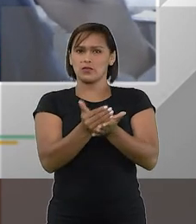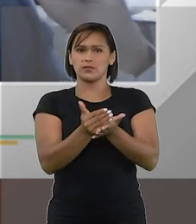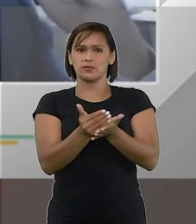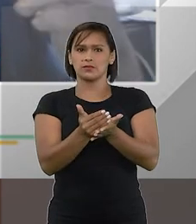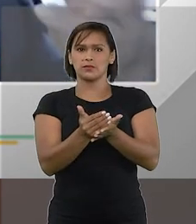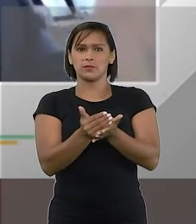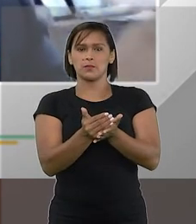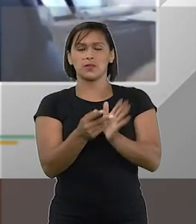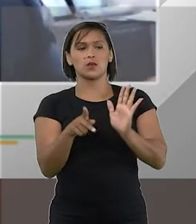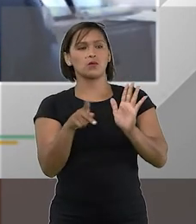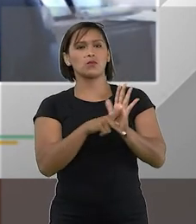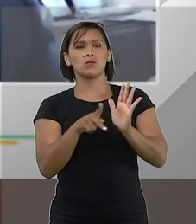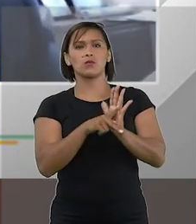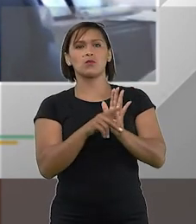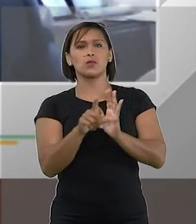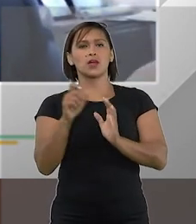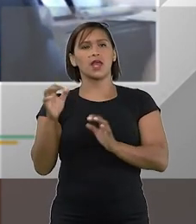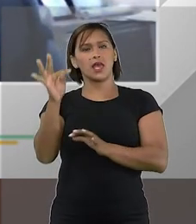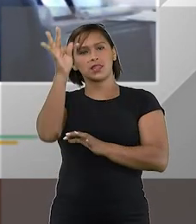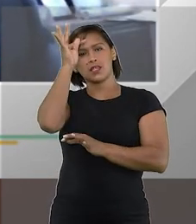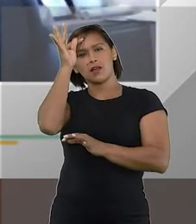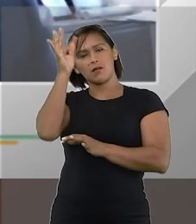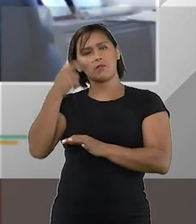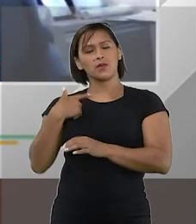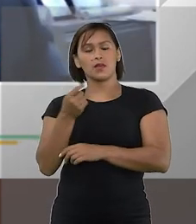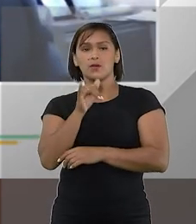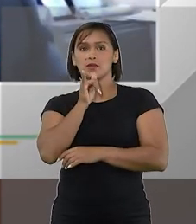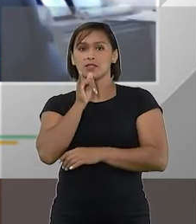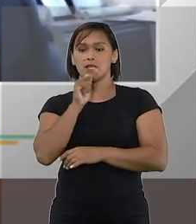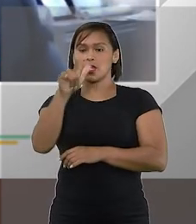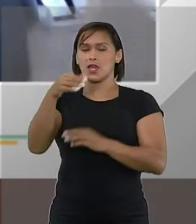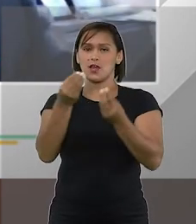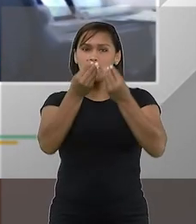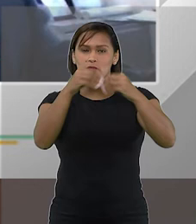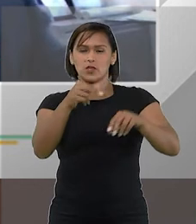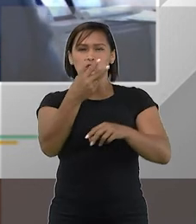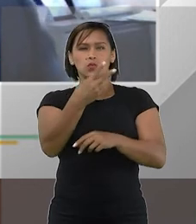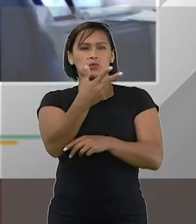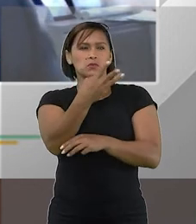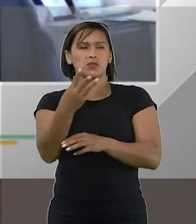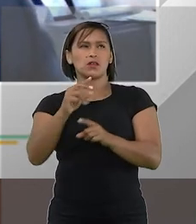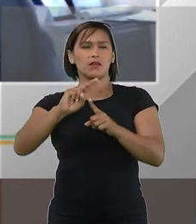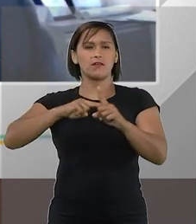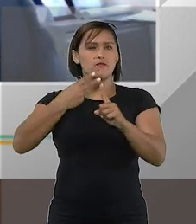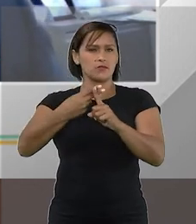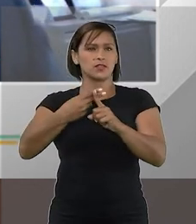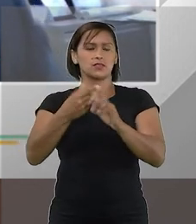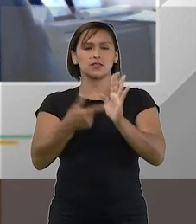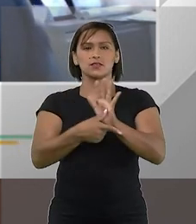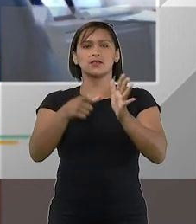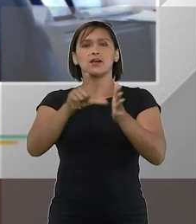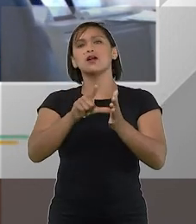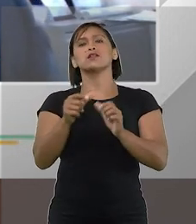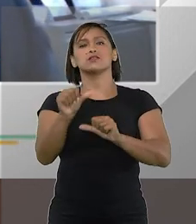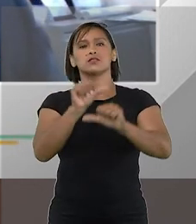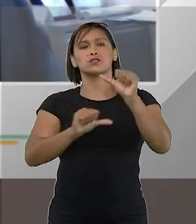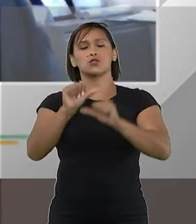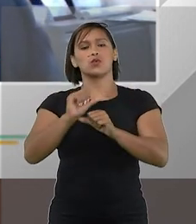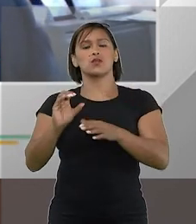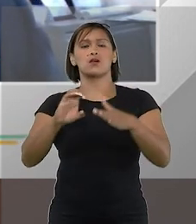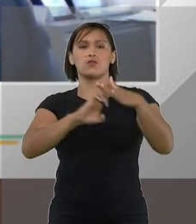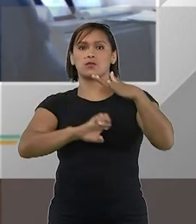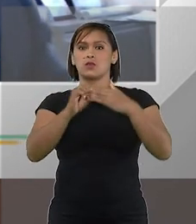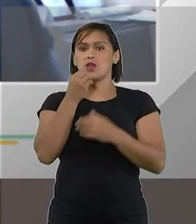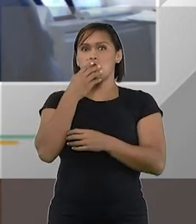o próprio ex-presidente Trump é um exemplo parece que ele foi falido duas ou três vezes antes de virar um